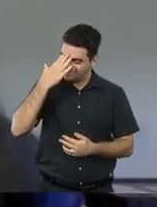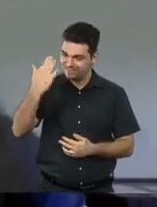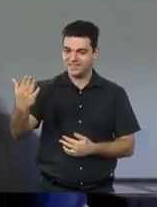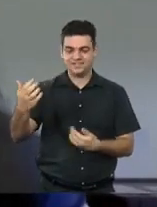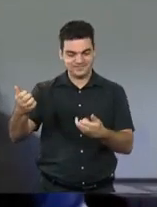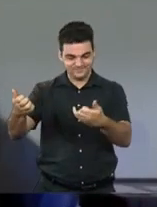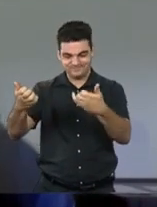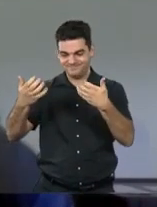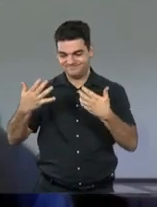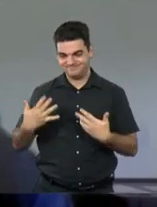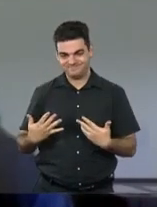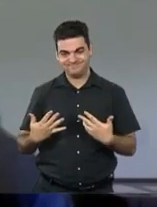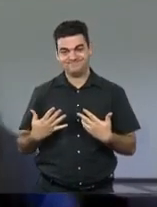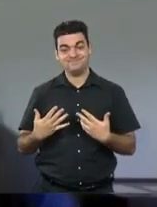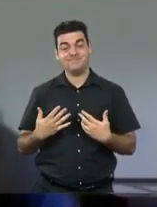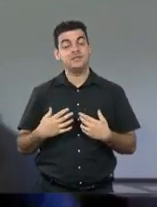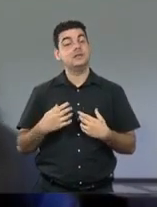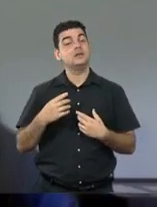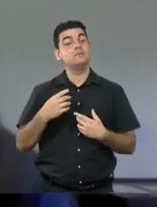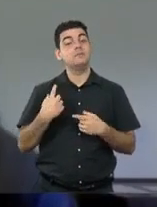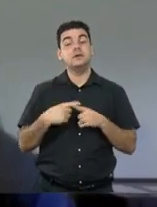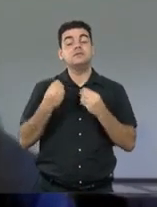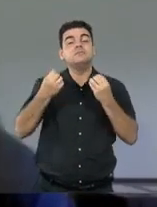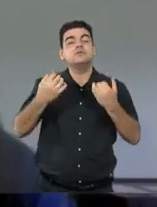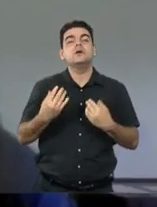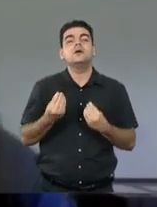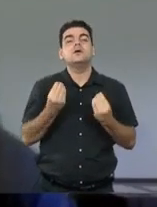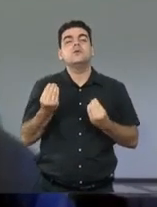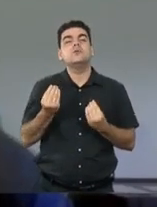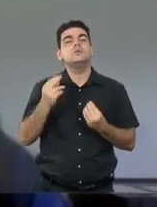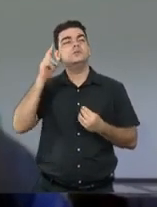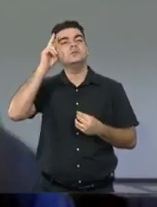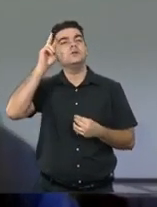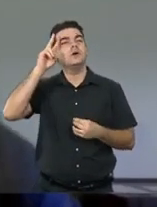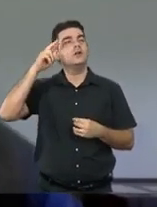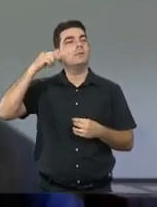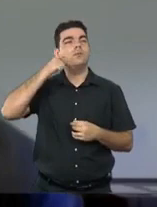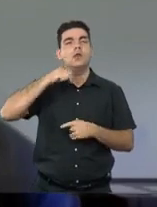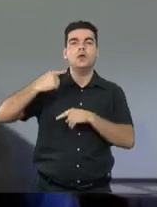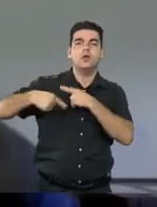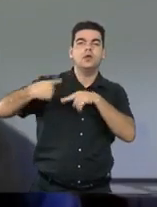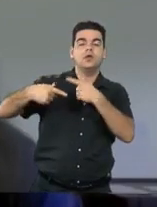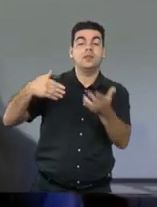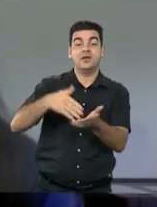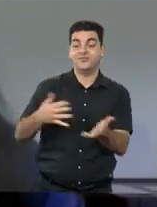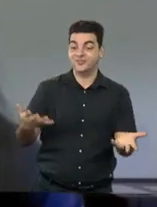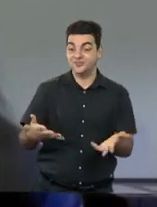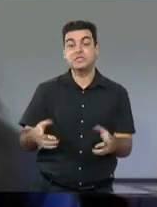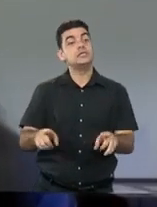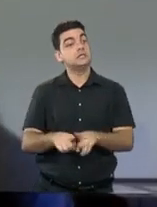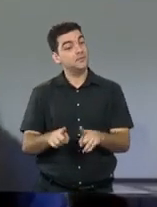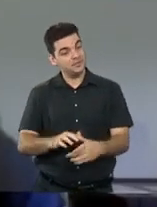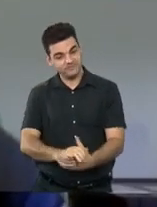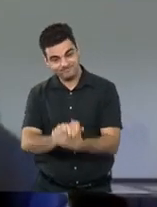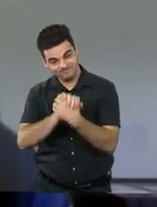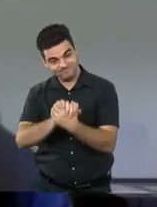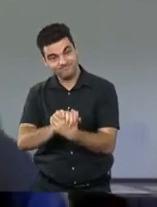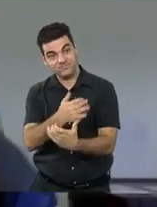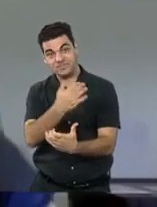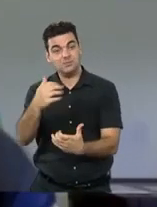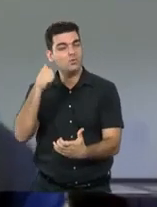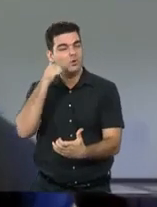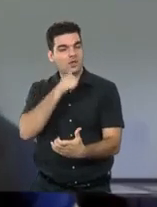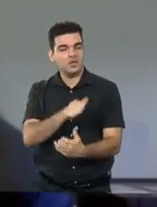esse diálogo sobre a nossa história das mulheres e cumprimentar todas as guerreiras que se encontram aqui